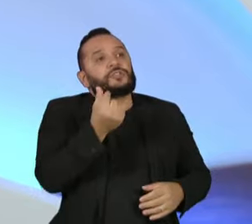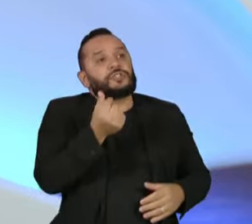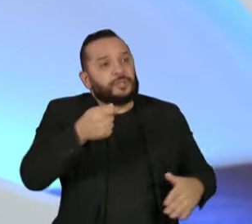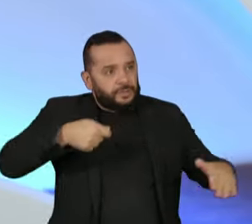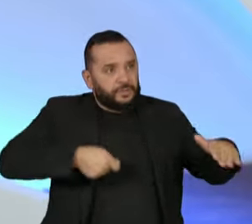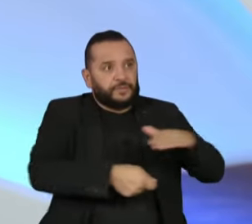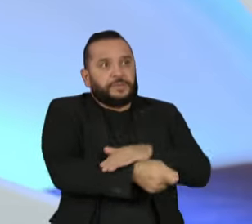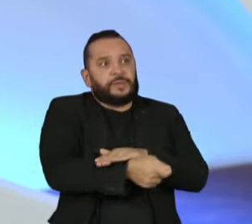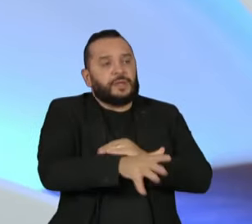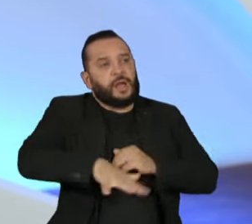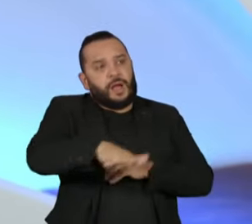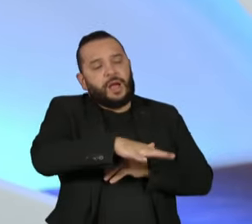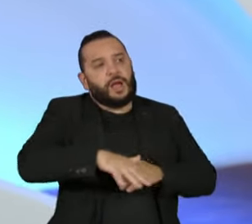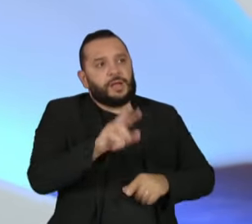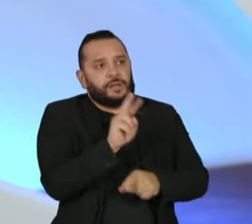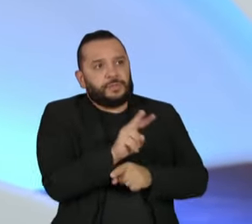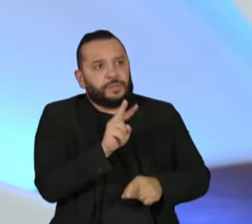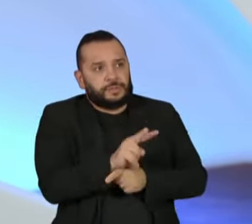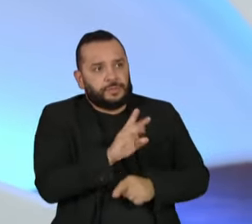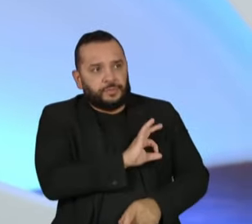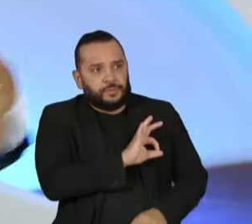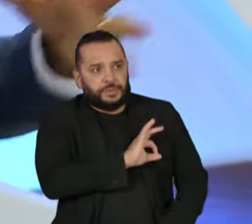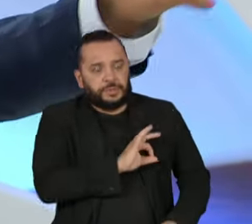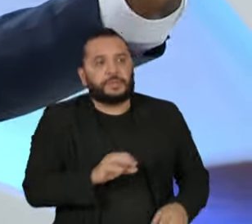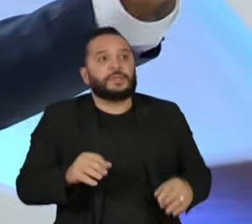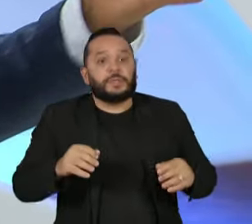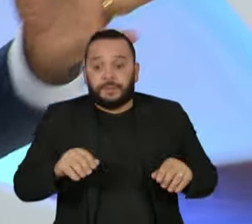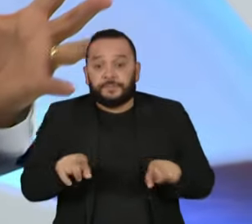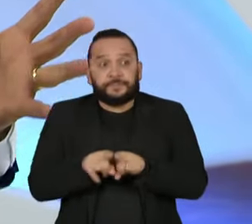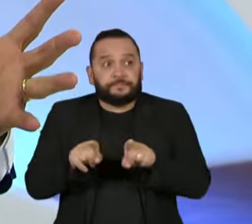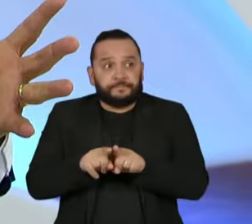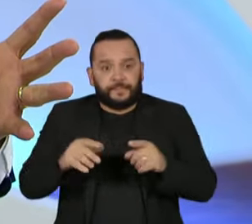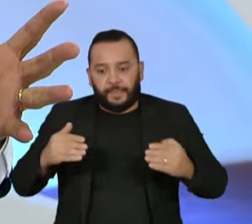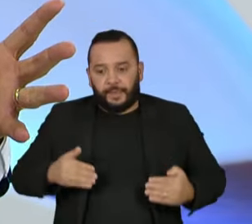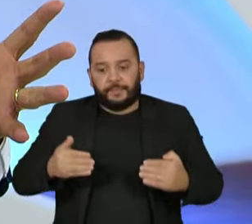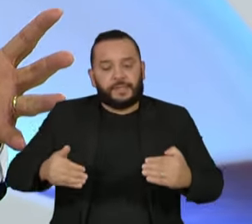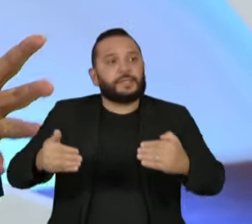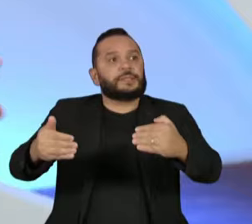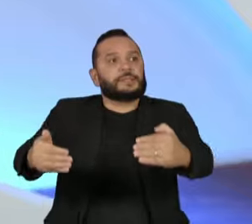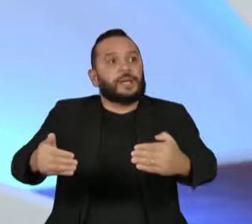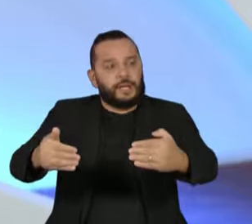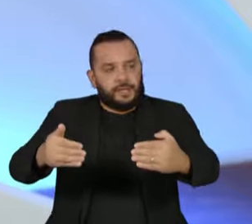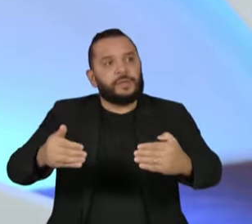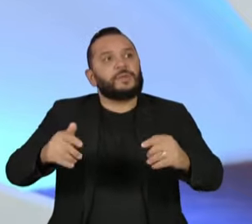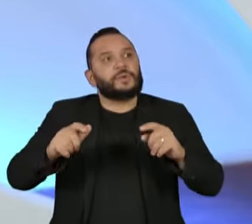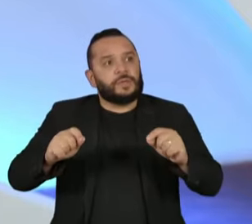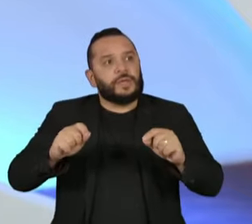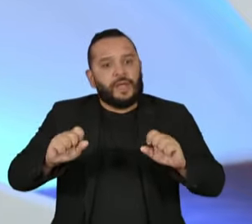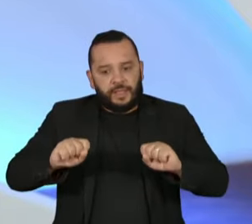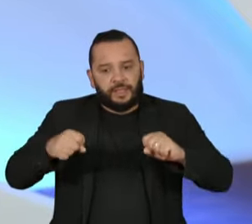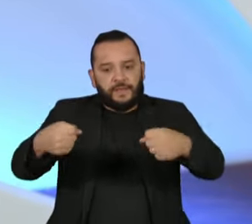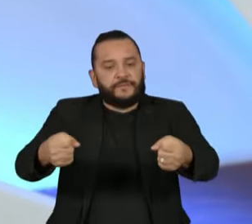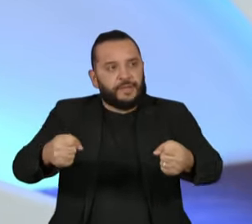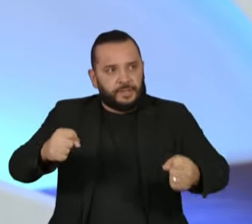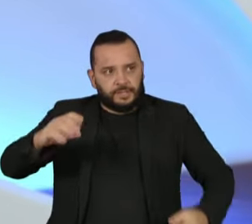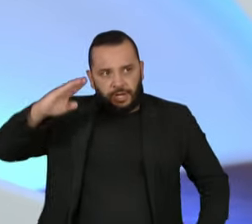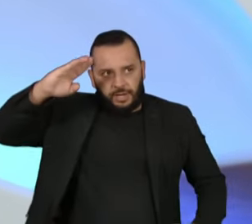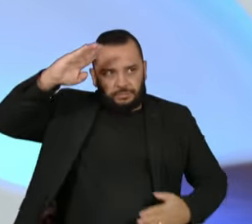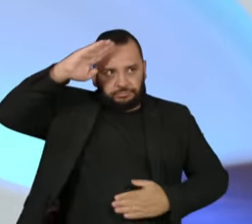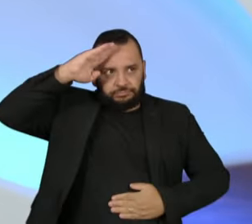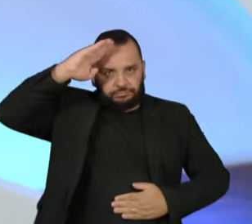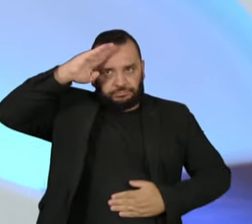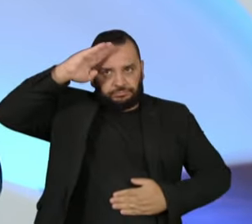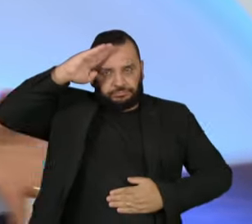segurança, tem recurso para o Ministério da Defesa, para a proteção das fronteiras, tem recursos para